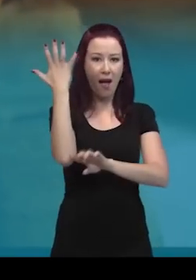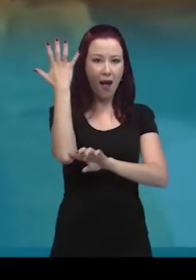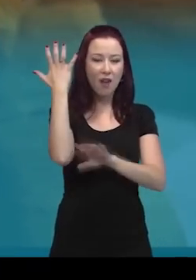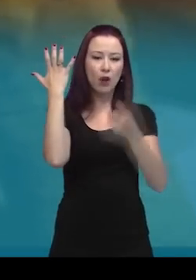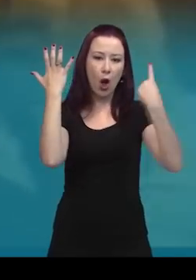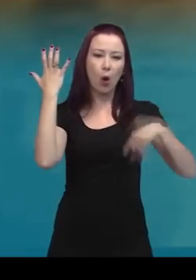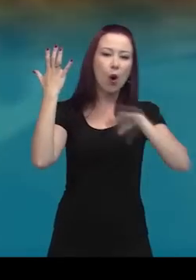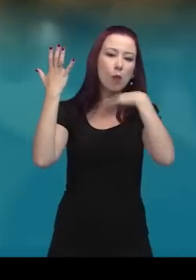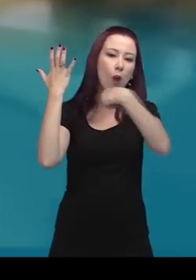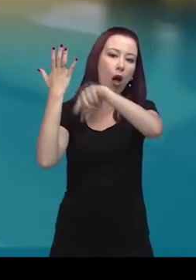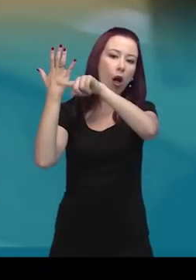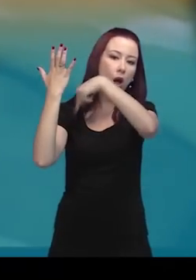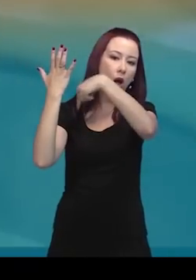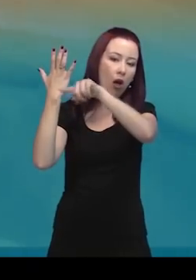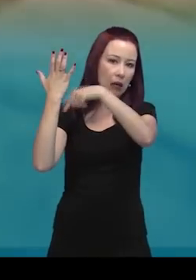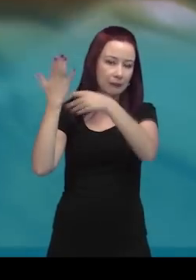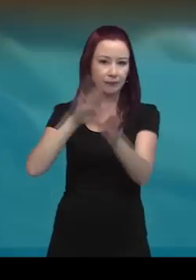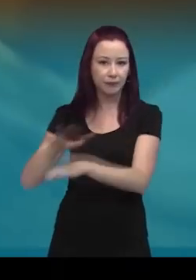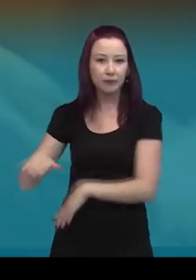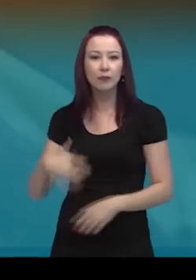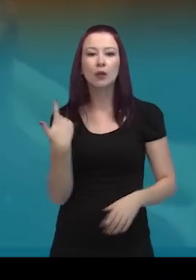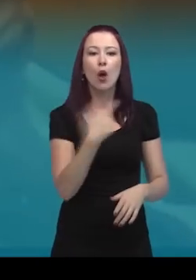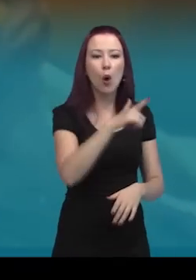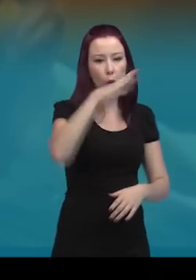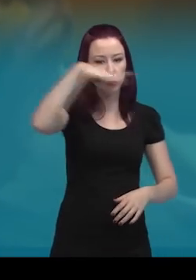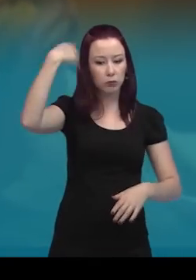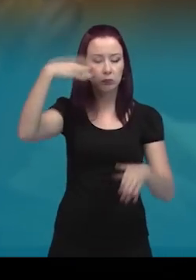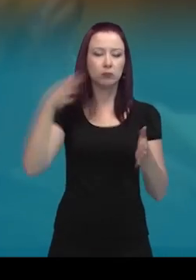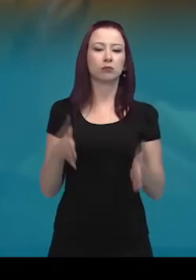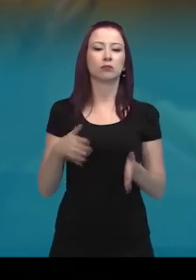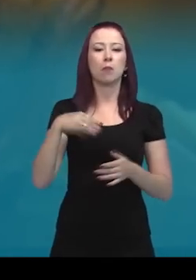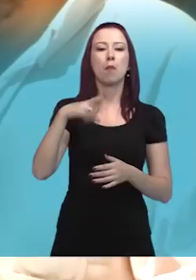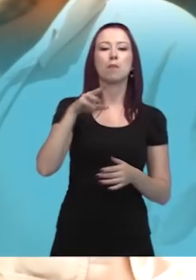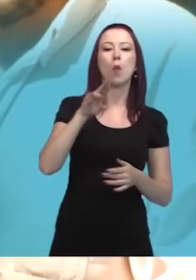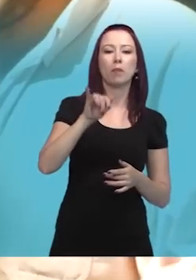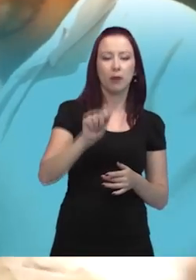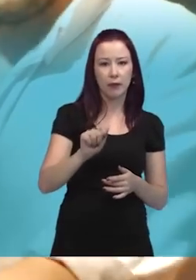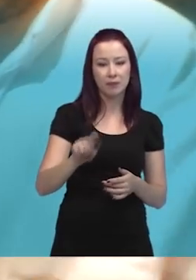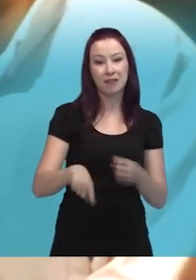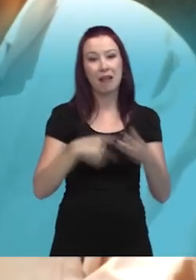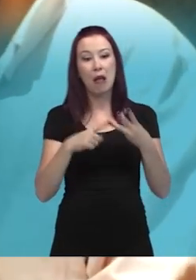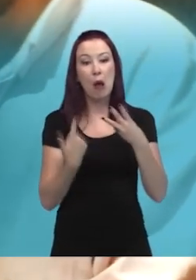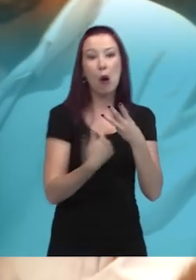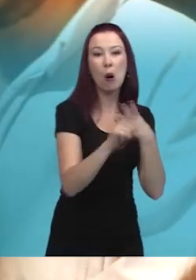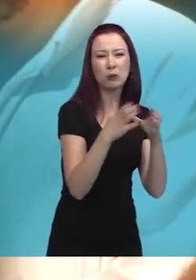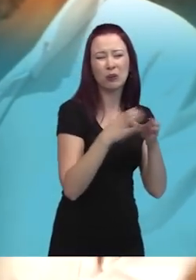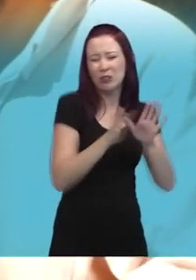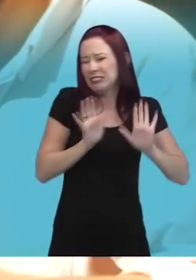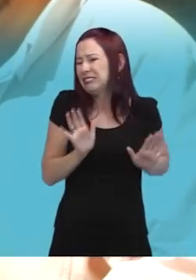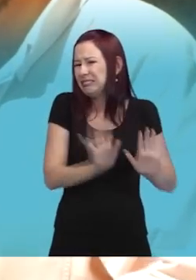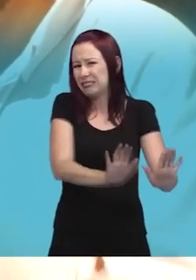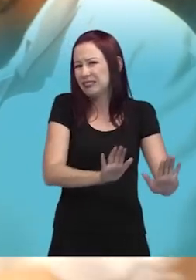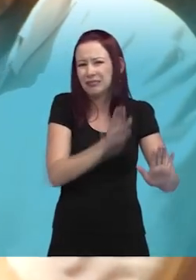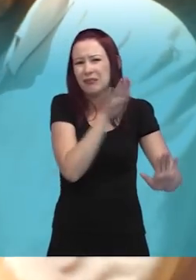espécie de obsessão pela preservação do corpo, então eles vão mumificar o corpo. Vai ter o oposto, grupos que têm terror ao corpo, então eles vão impor